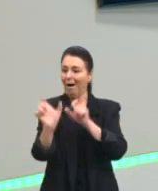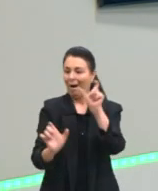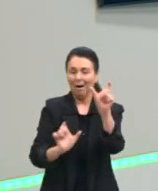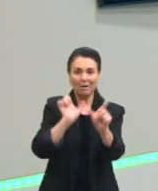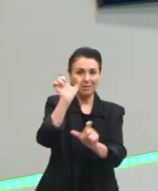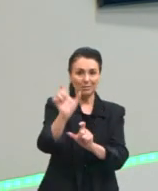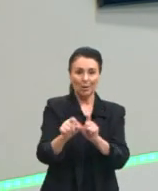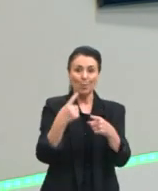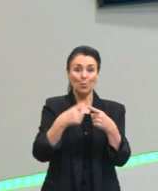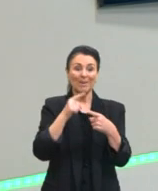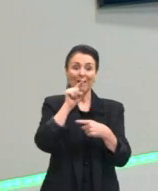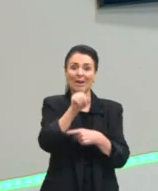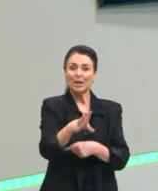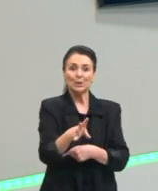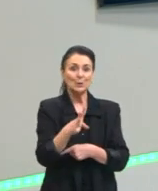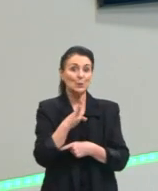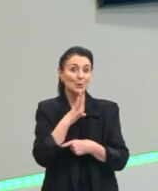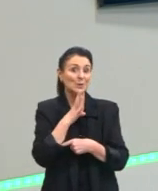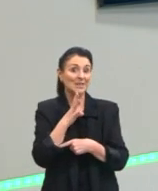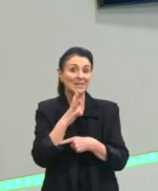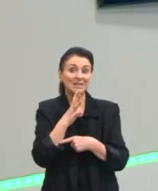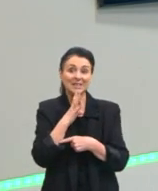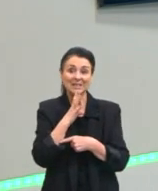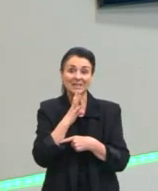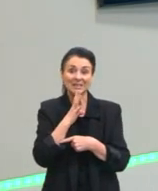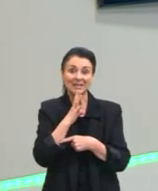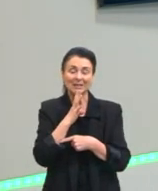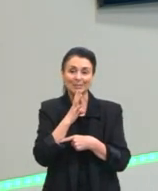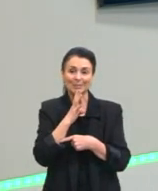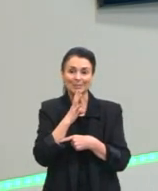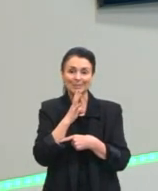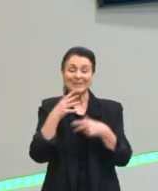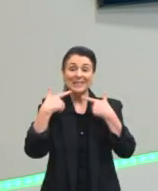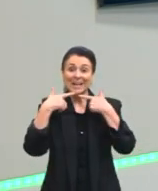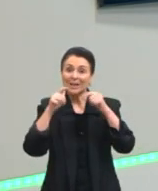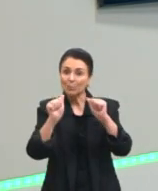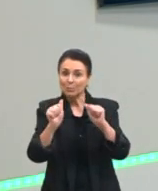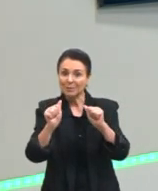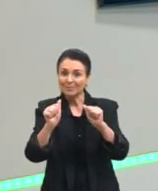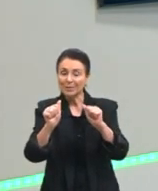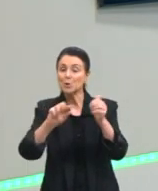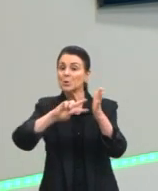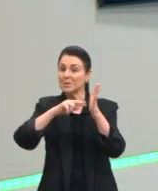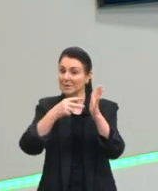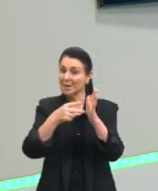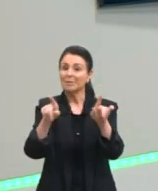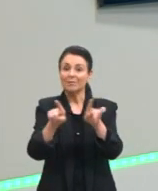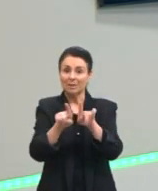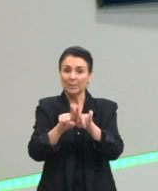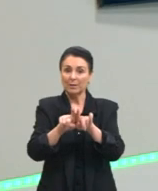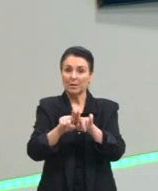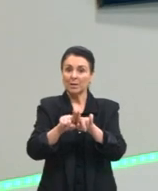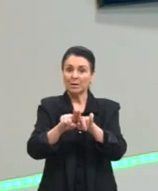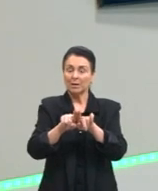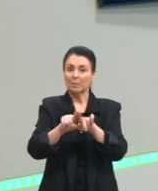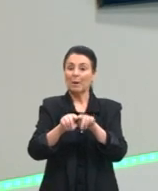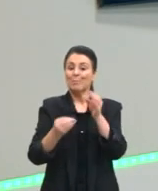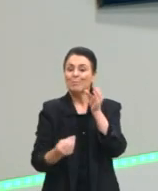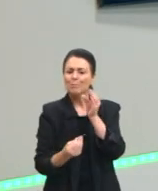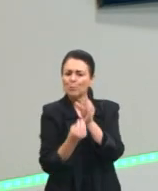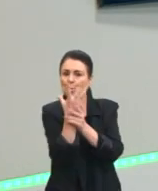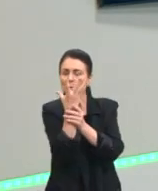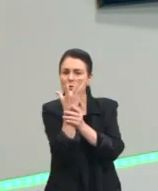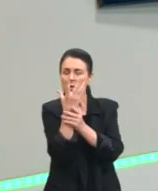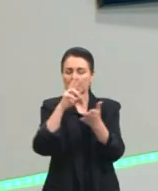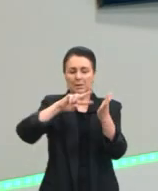conhecem as ferramentas que essa linguagem dá para significar. Para que eu possa produzir significado, eu